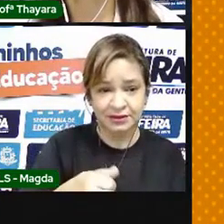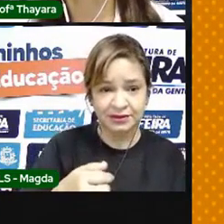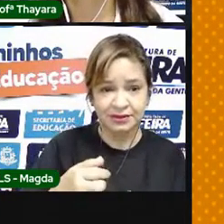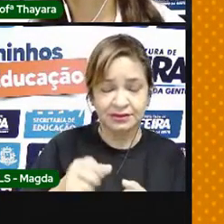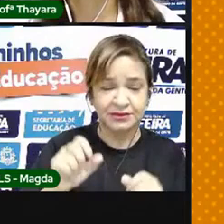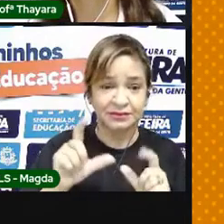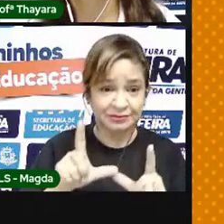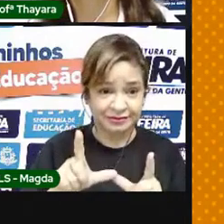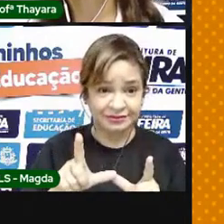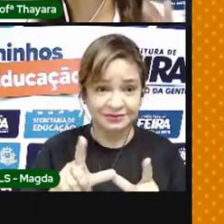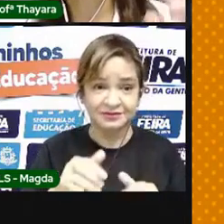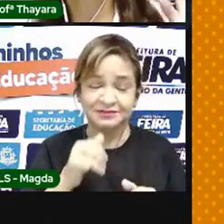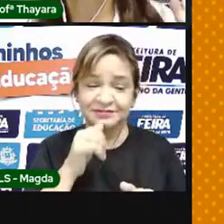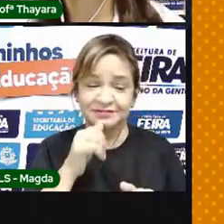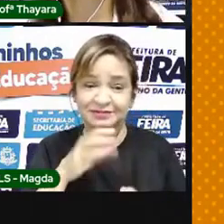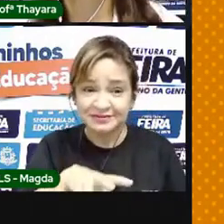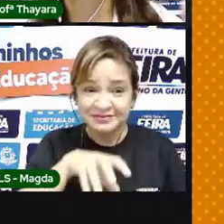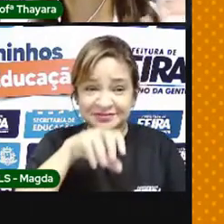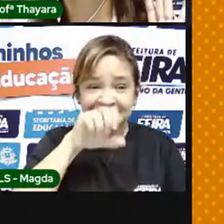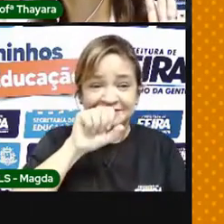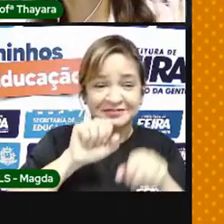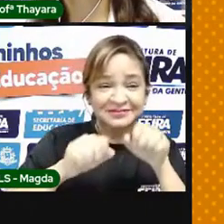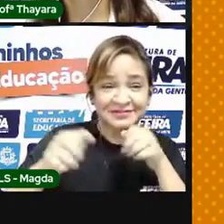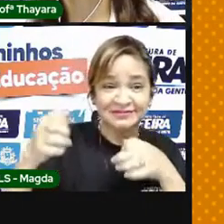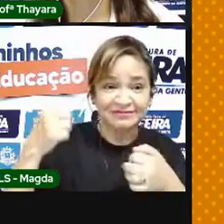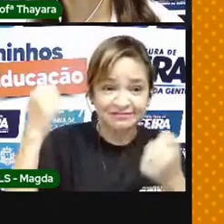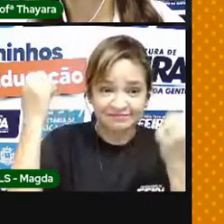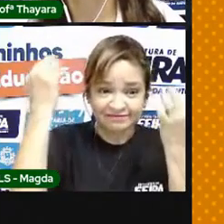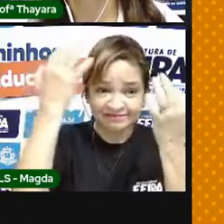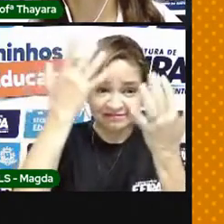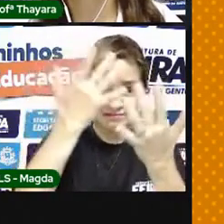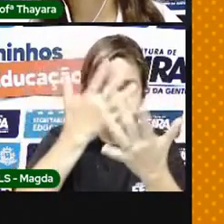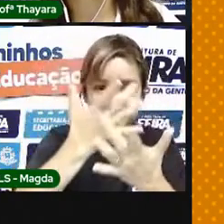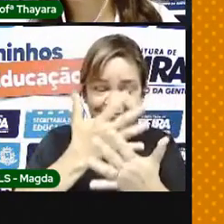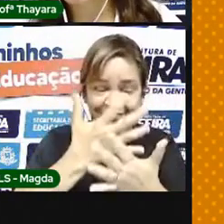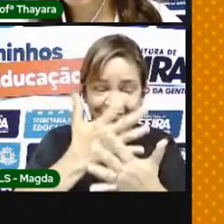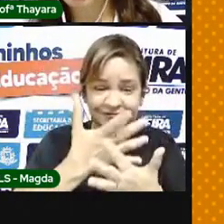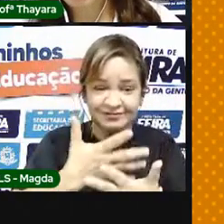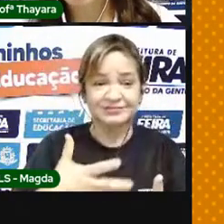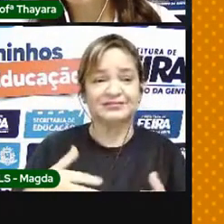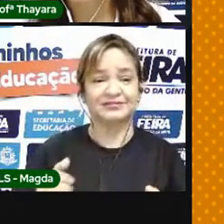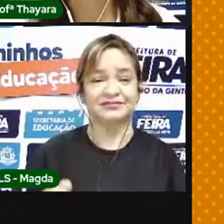sentindo nesse momento, que está em cima da gente, onde a gente está aqui caminhando.